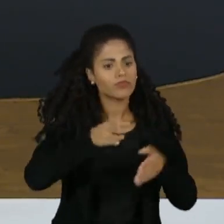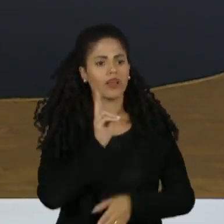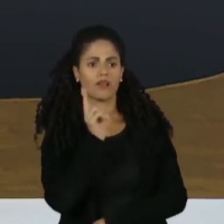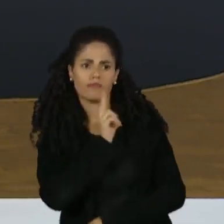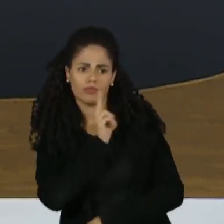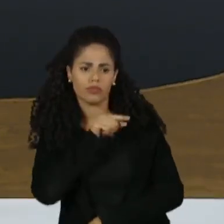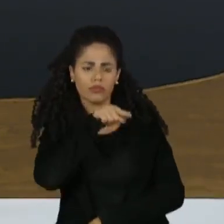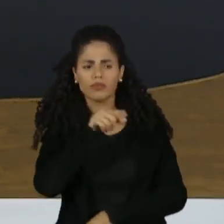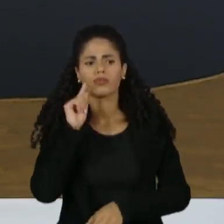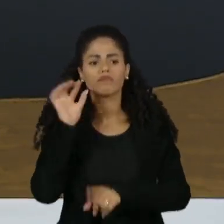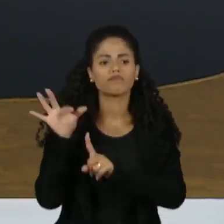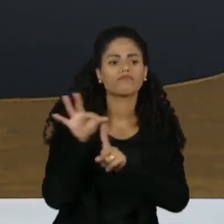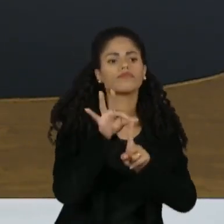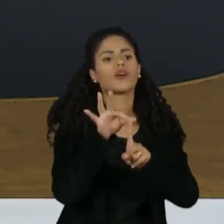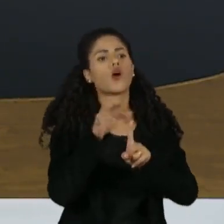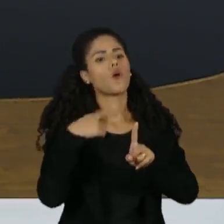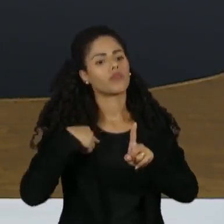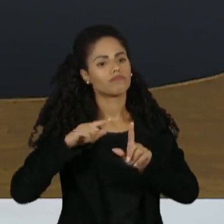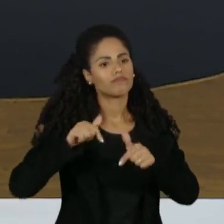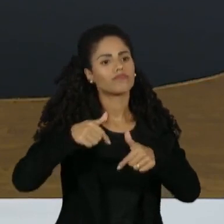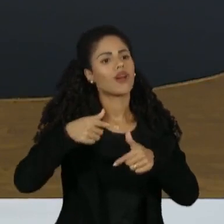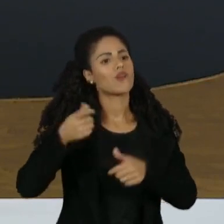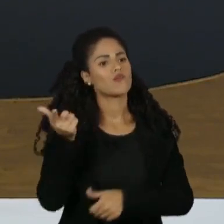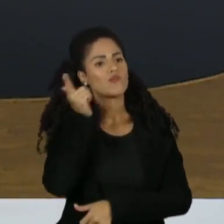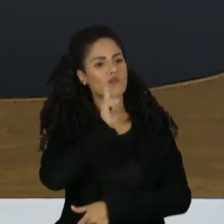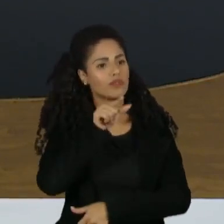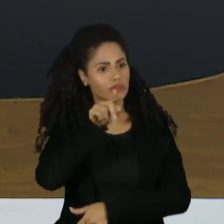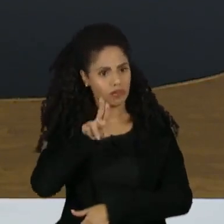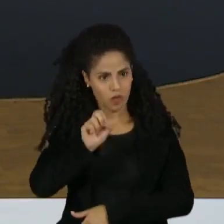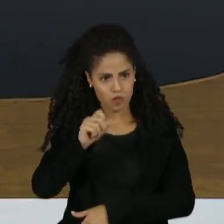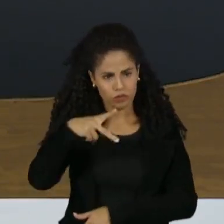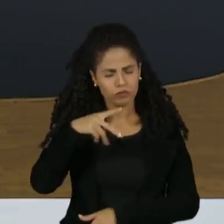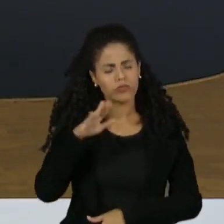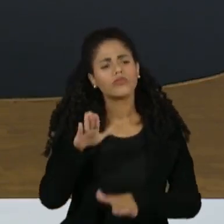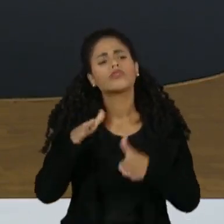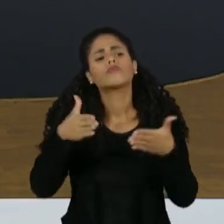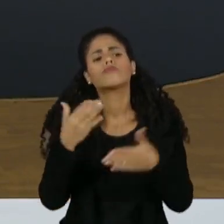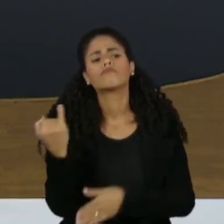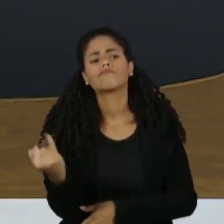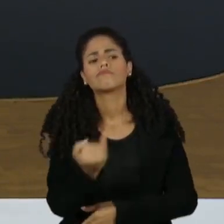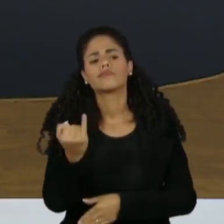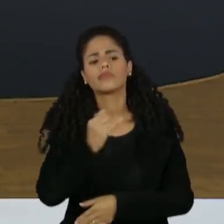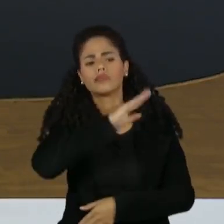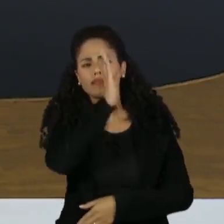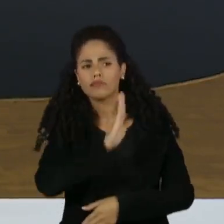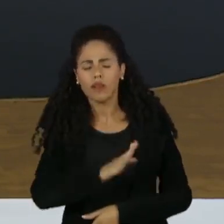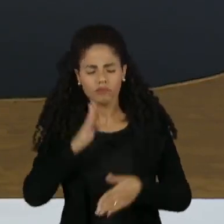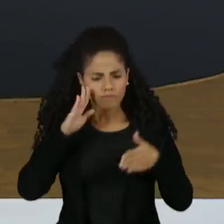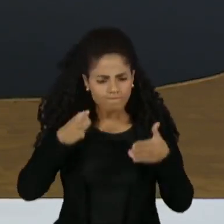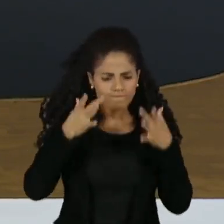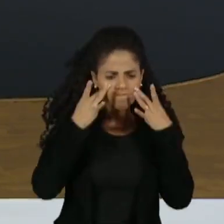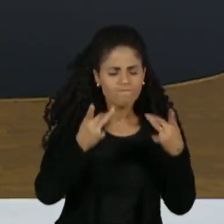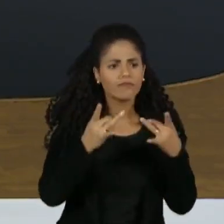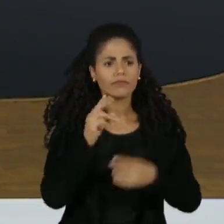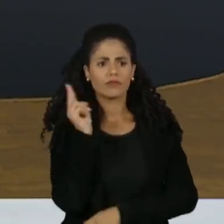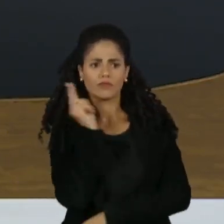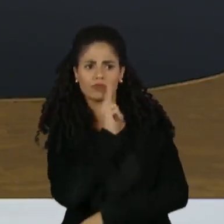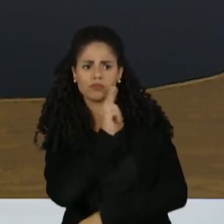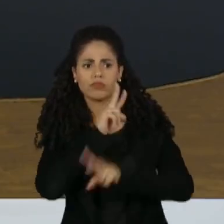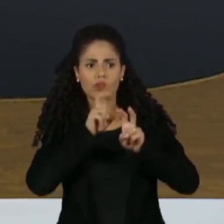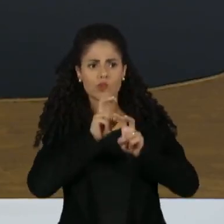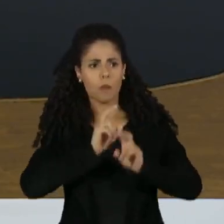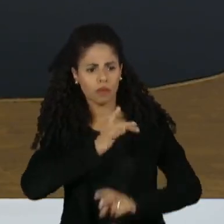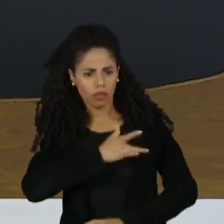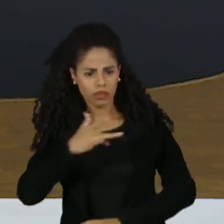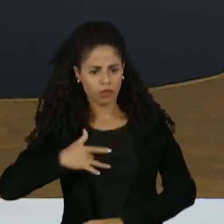área que acaba de receber sua titulação na USP. Qual é a importância do Brasil dar mais atenção para a emergência em saúde